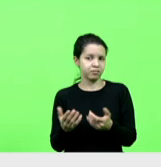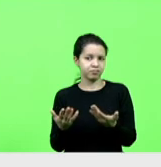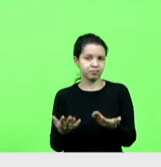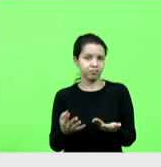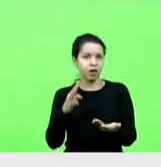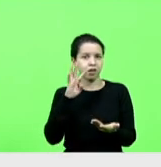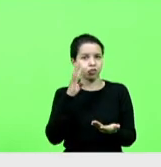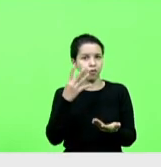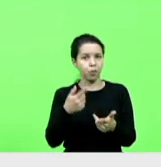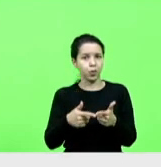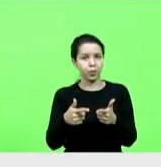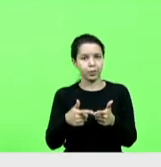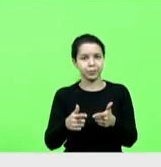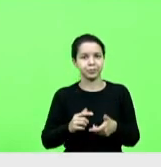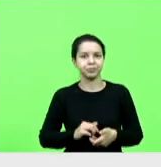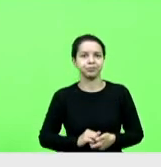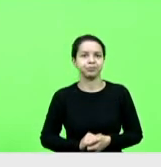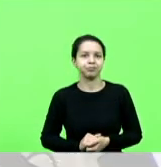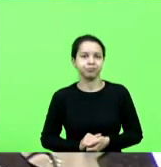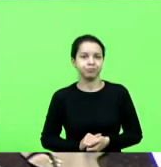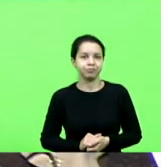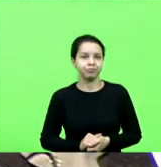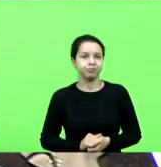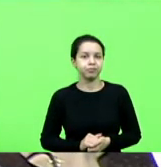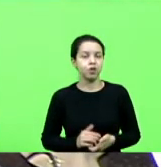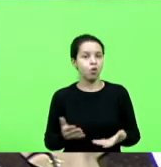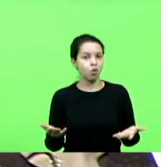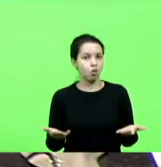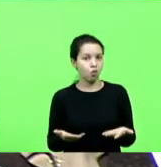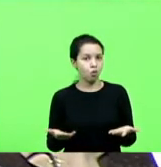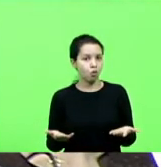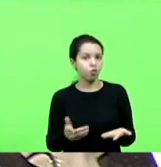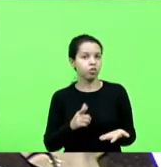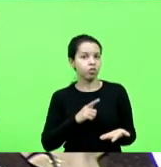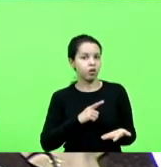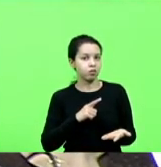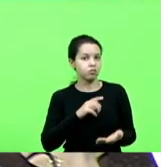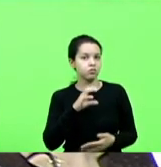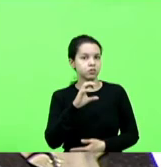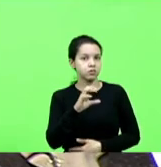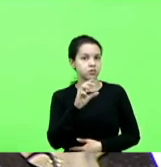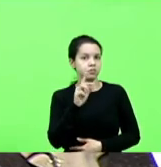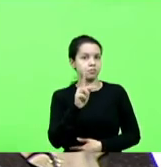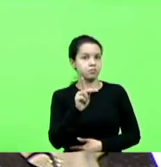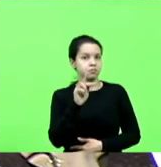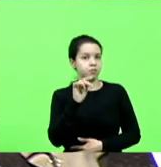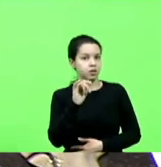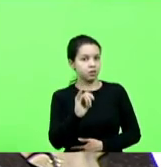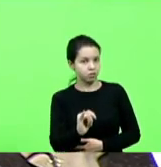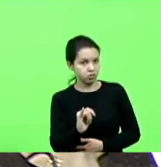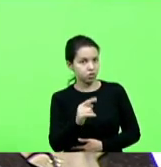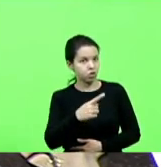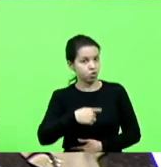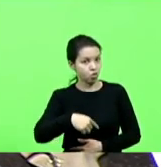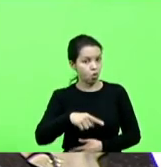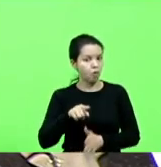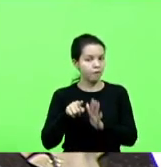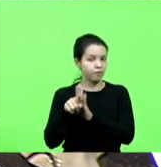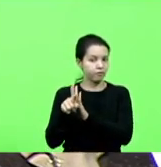esse problema. E aí, nós temos aqui uma CPI para ver se nós encaixamos,